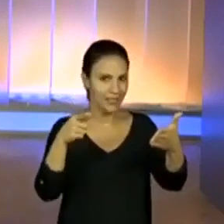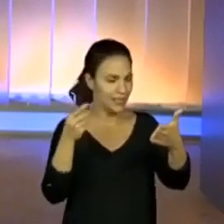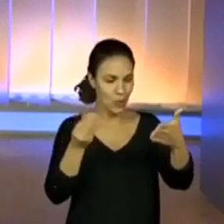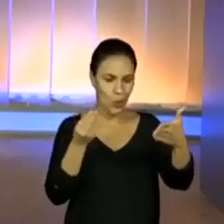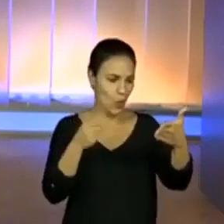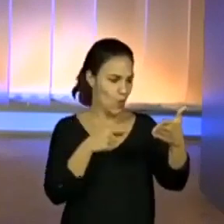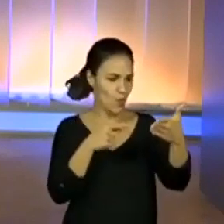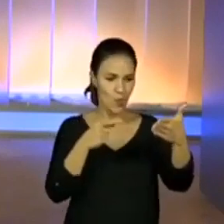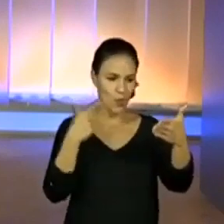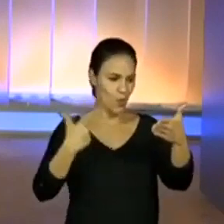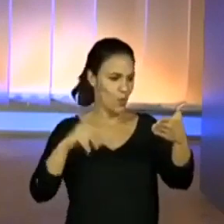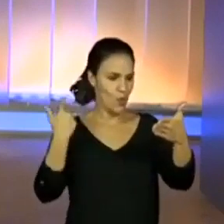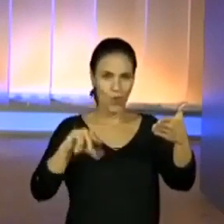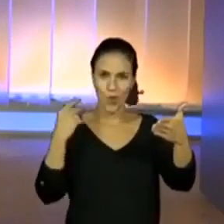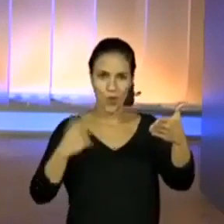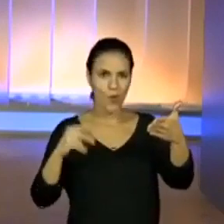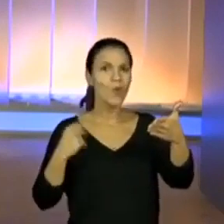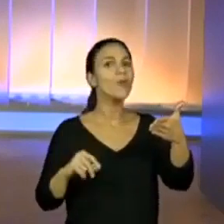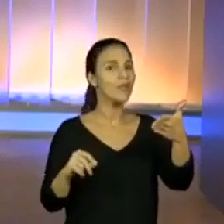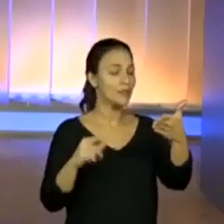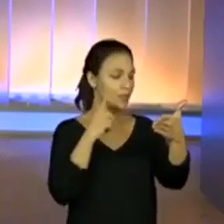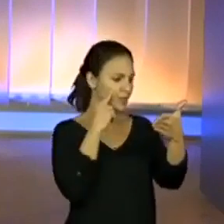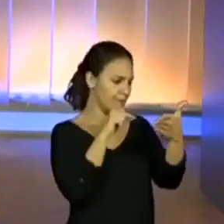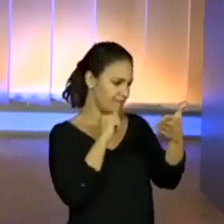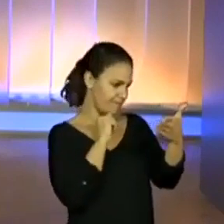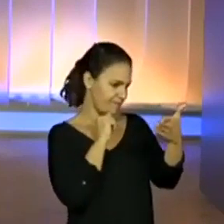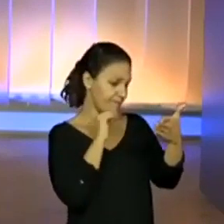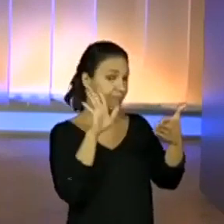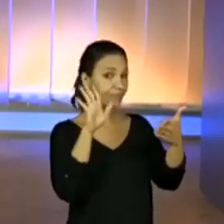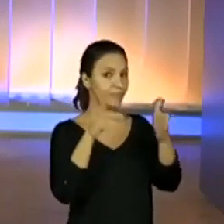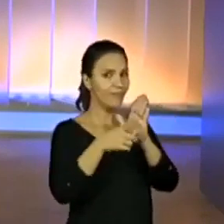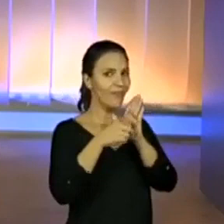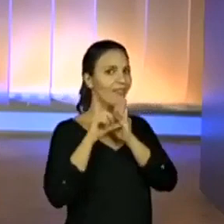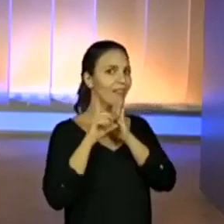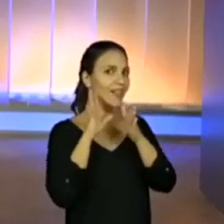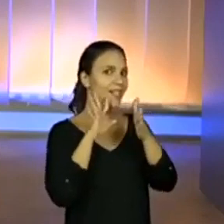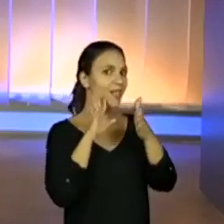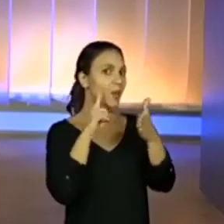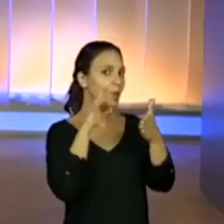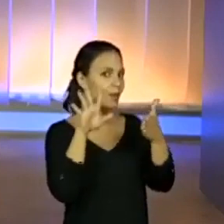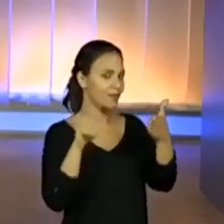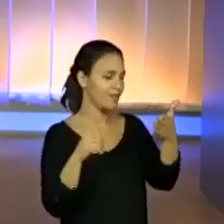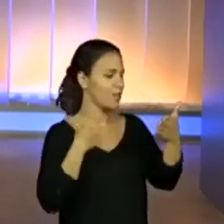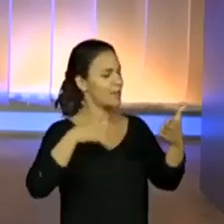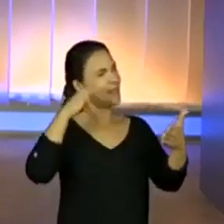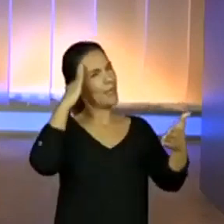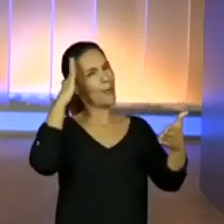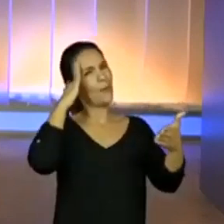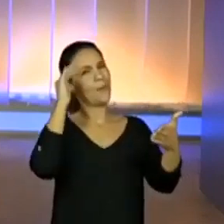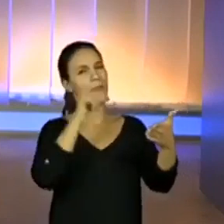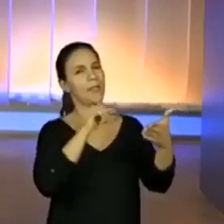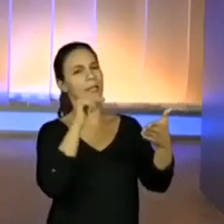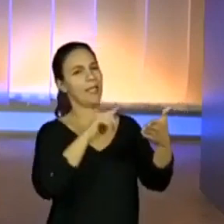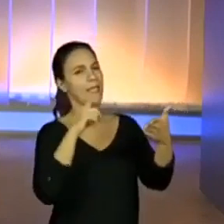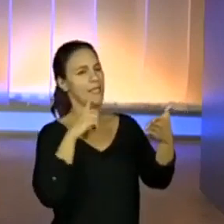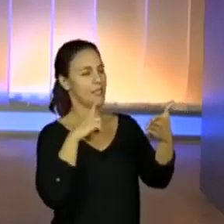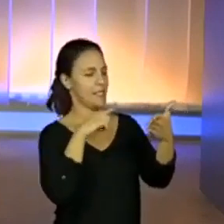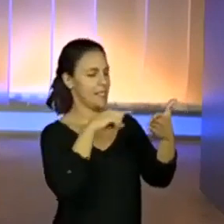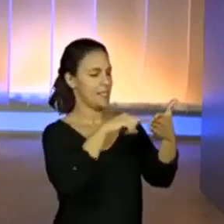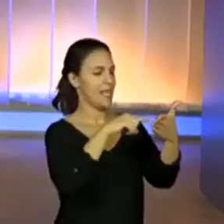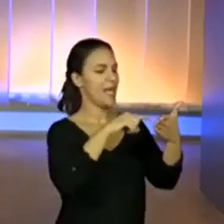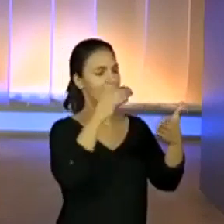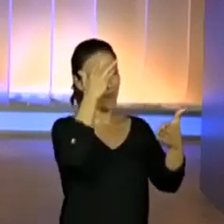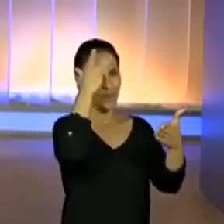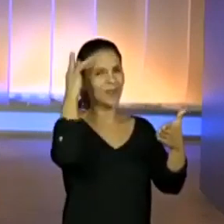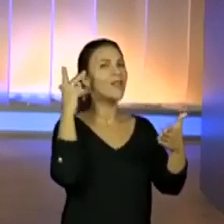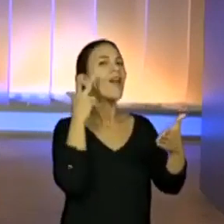no frenesi. Olha só. Antes de mais nada, olha que legal. Ah, eu sabia que ia ter cabra da peste aqui,